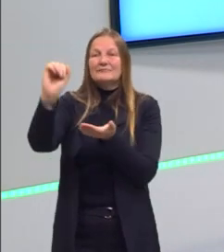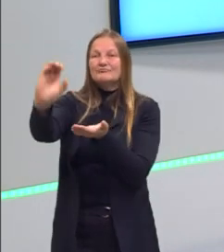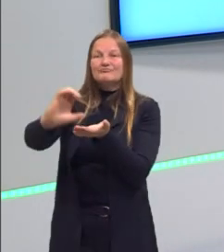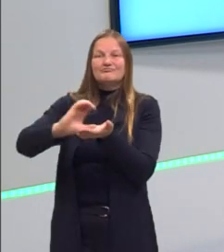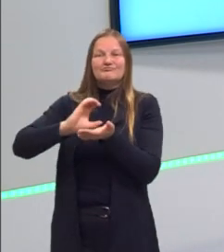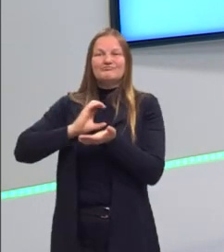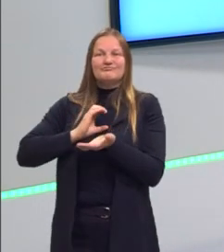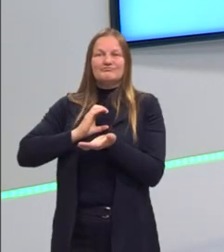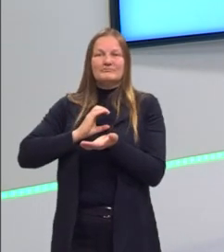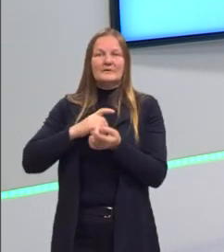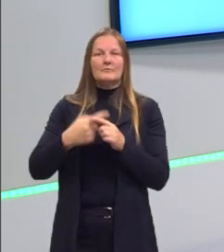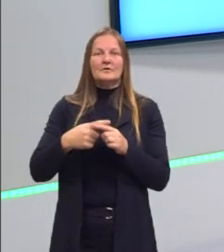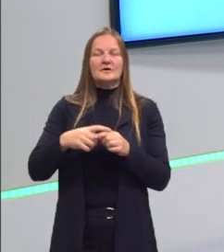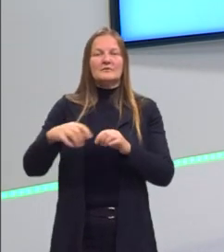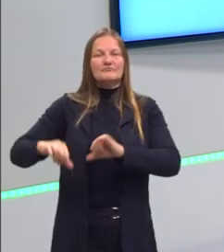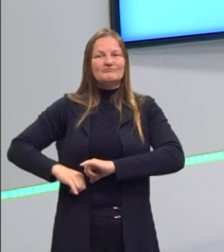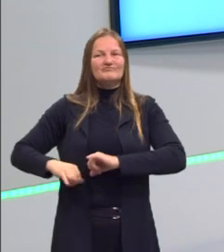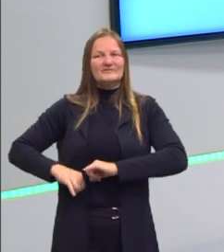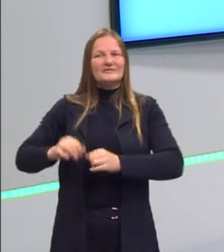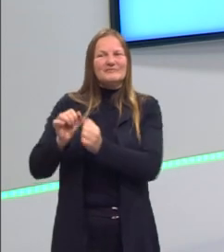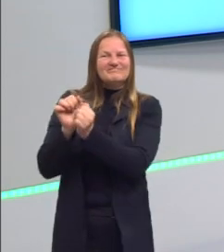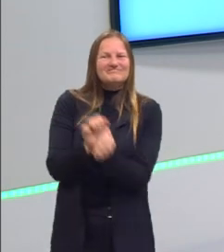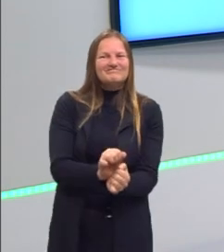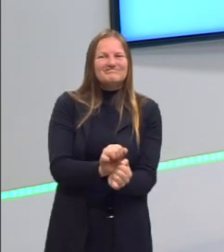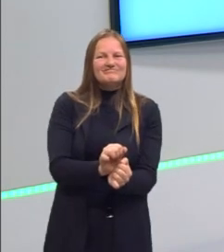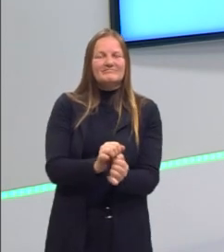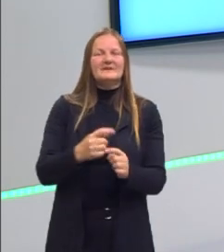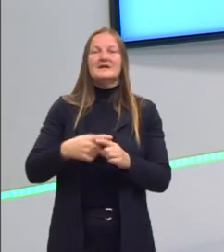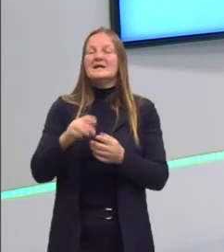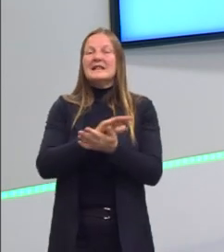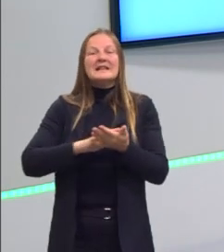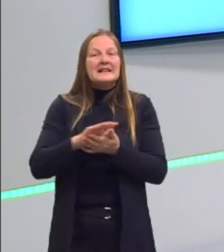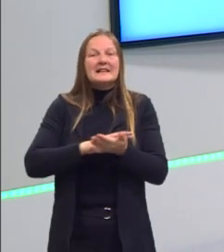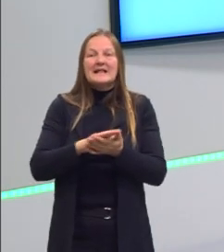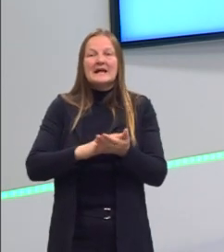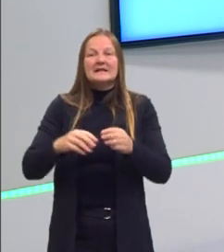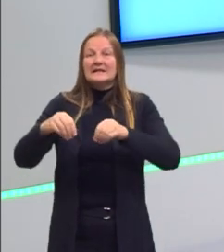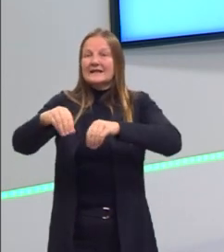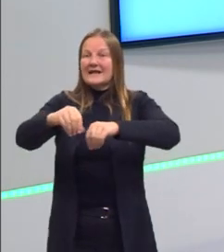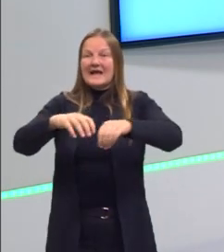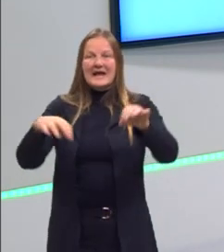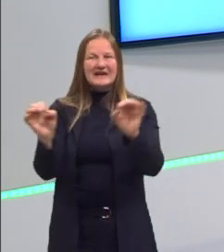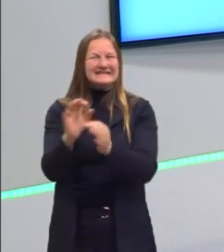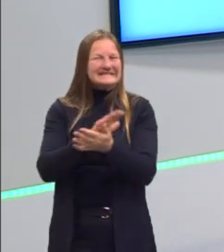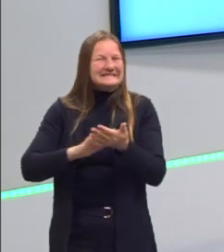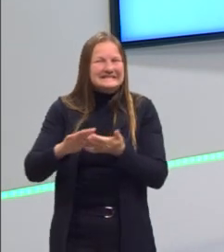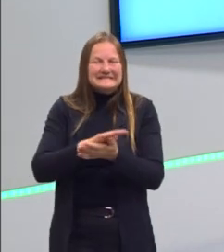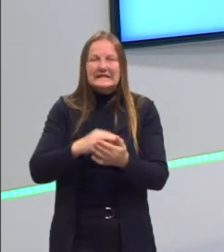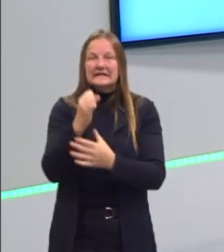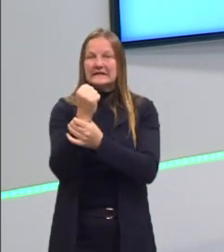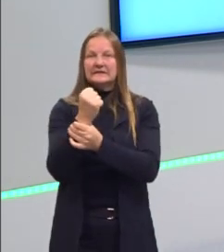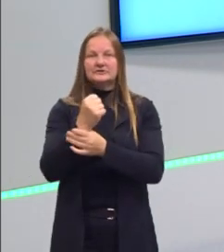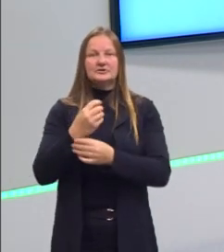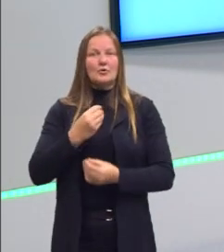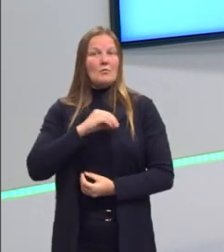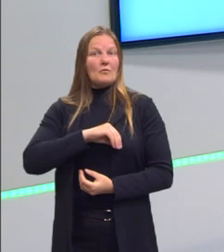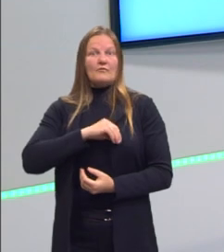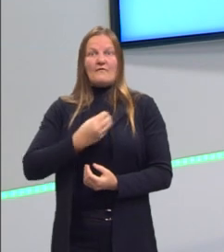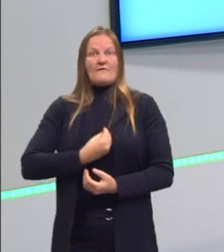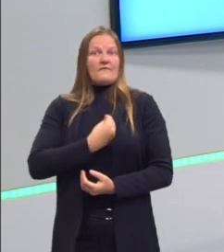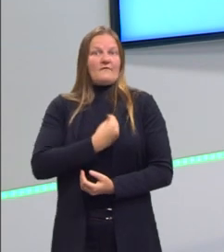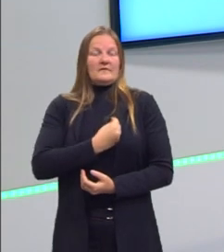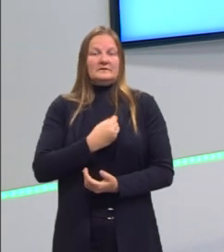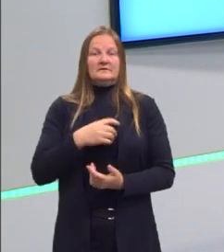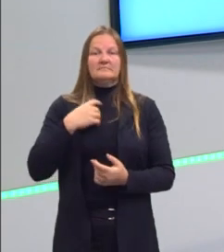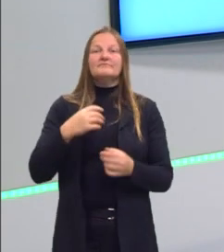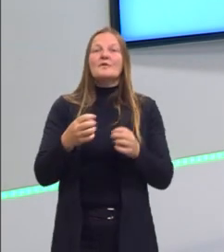por terem sofrido essa escravização. Não receberam terras, por exemplo, para poder garantir o seu sustento. E,